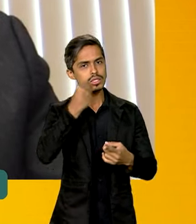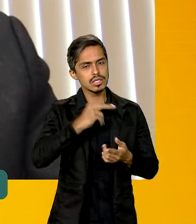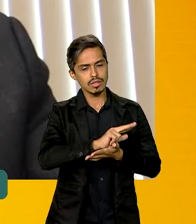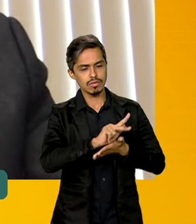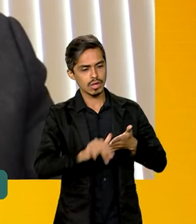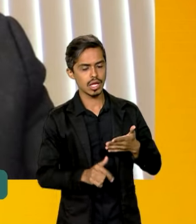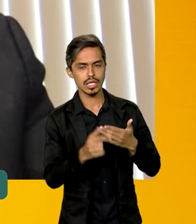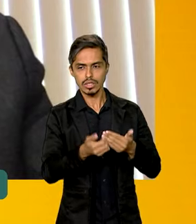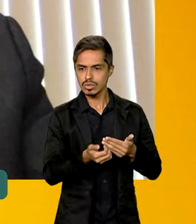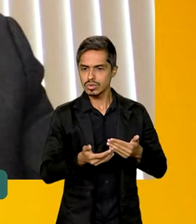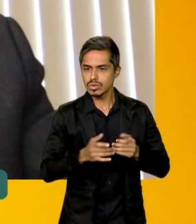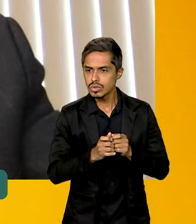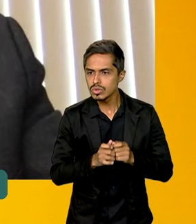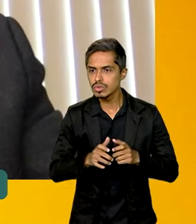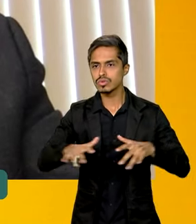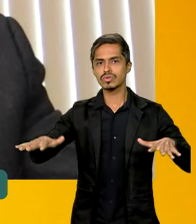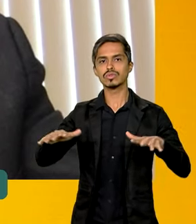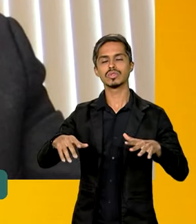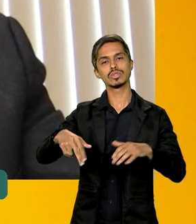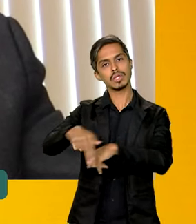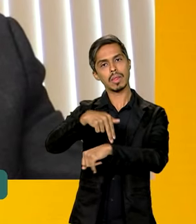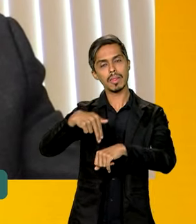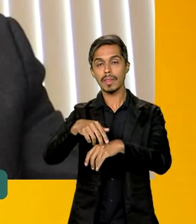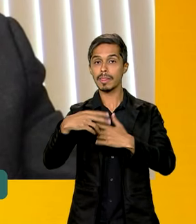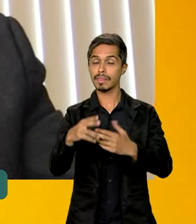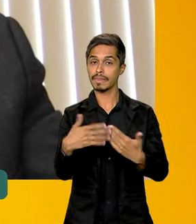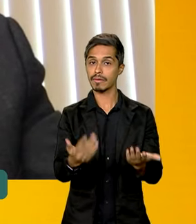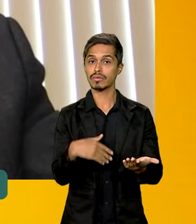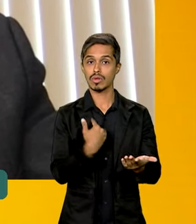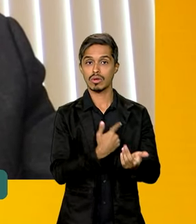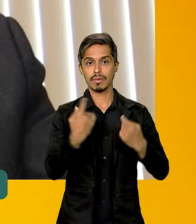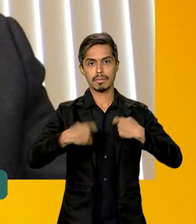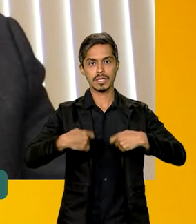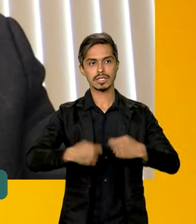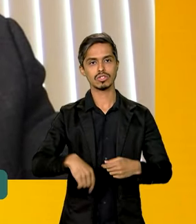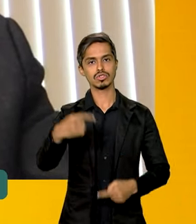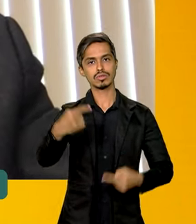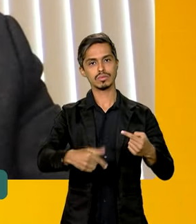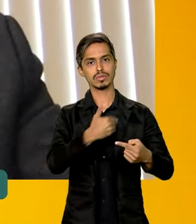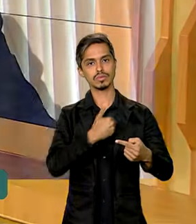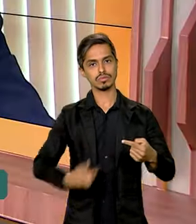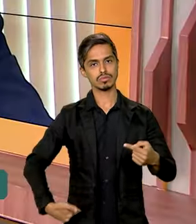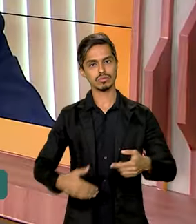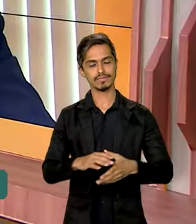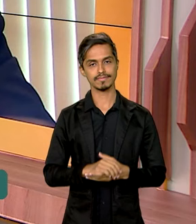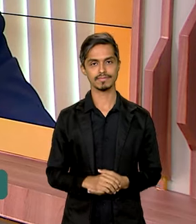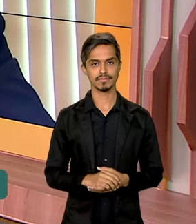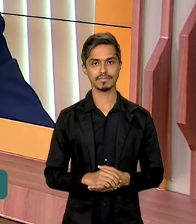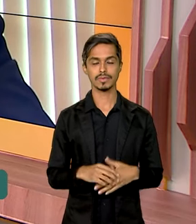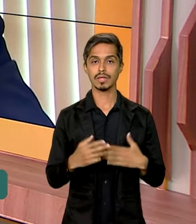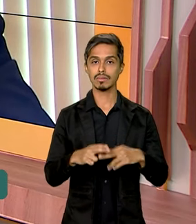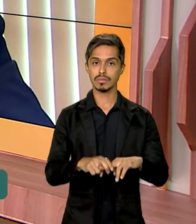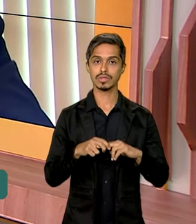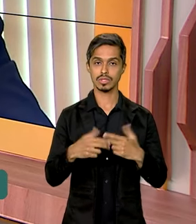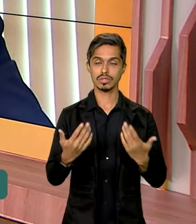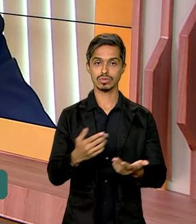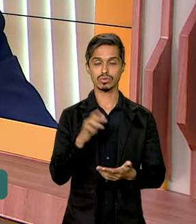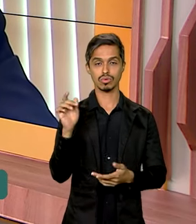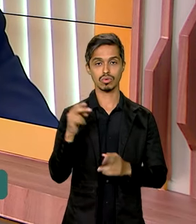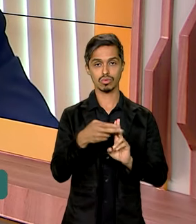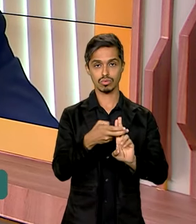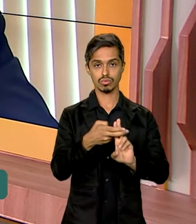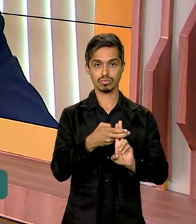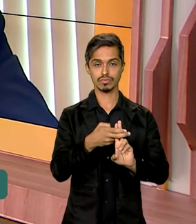expandir isso nacionalmente. E, para isso, a gente precisa de política pública. E, para isso, o SUS